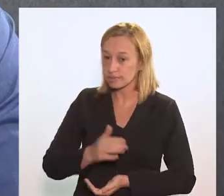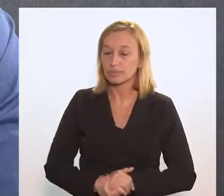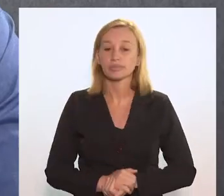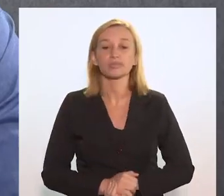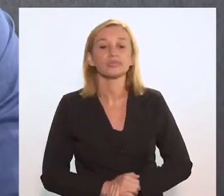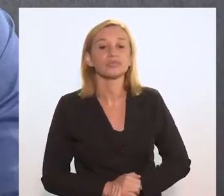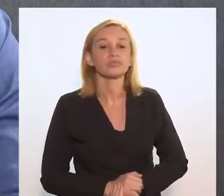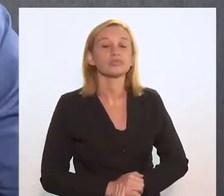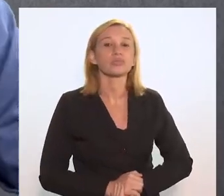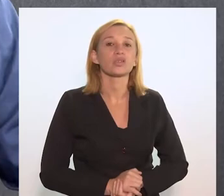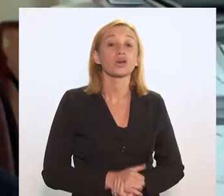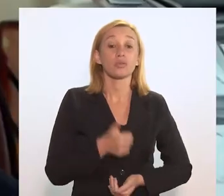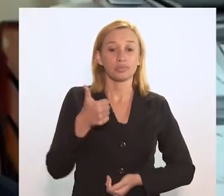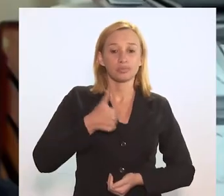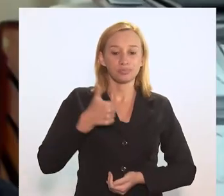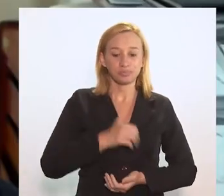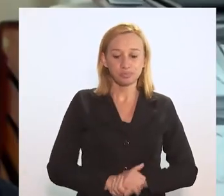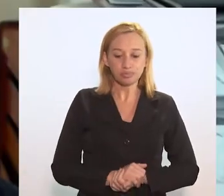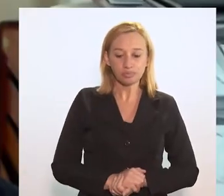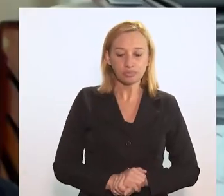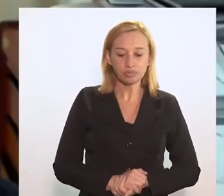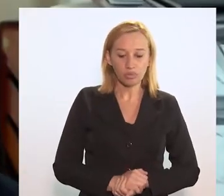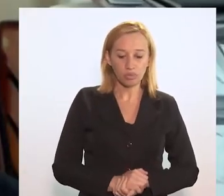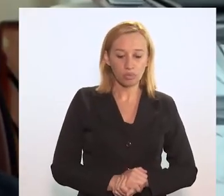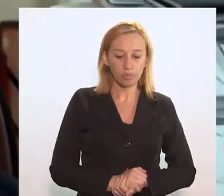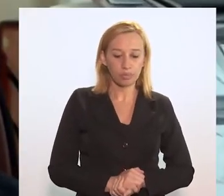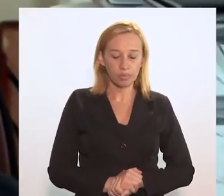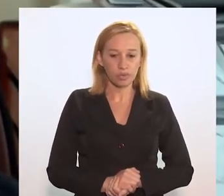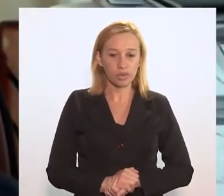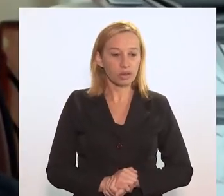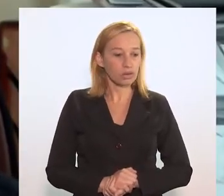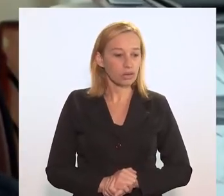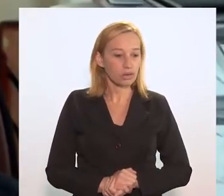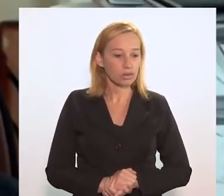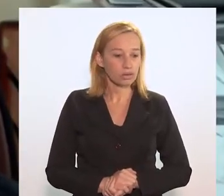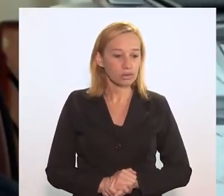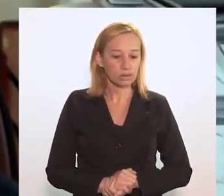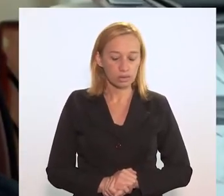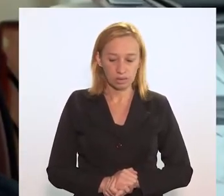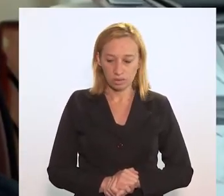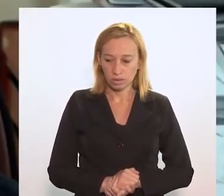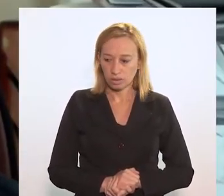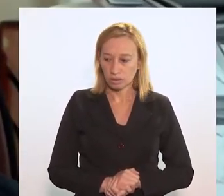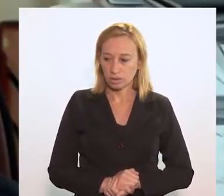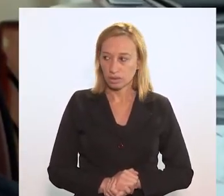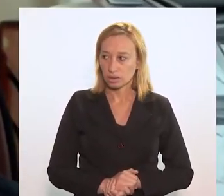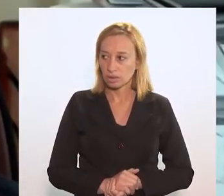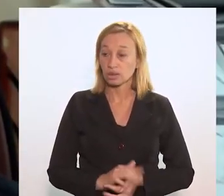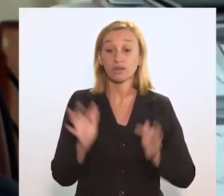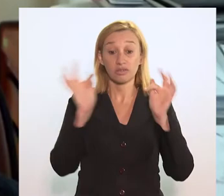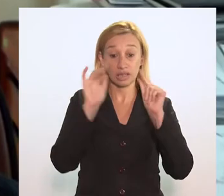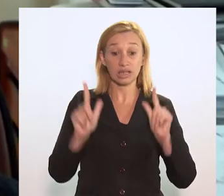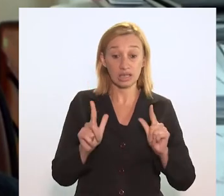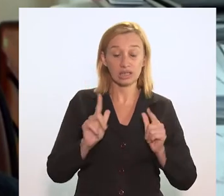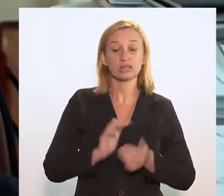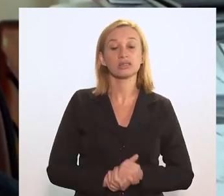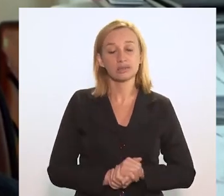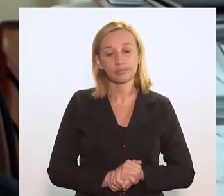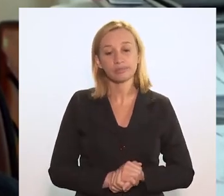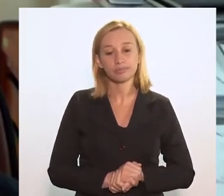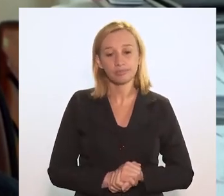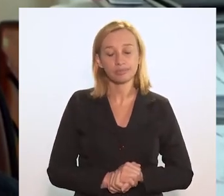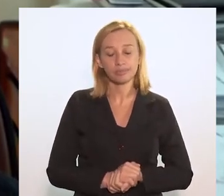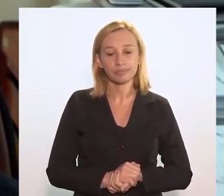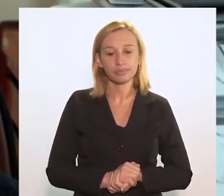considerações finais? Bem, primeiro, eu queria dizer que eu fico feliz e animado,